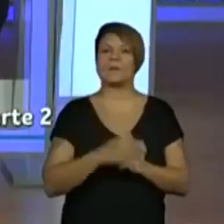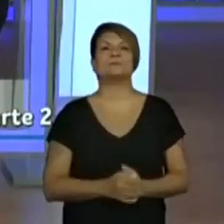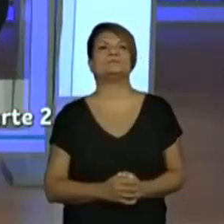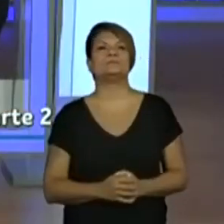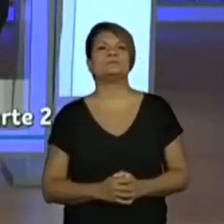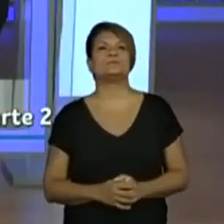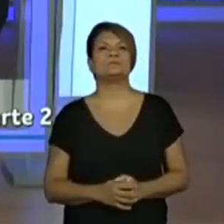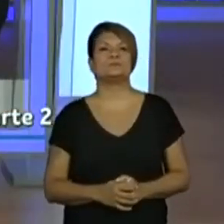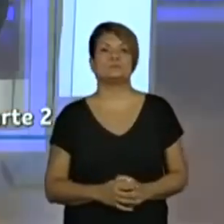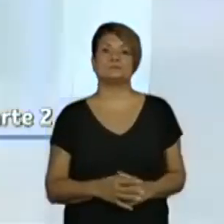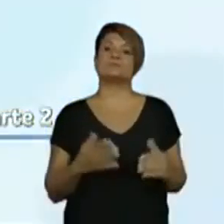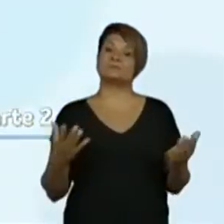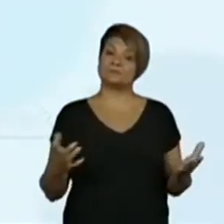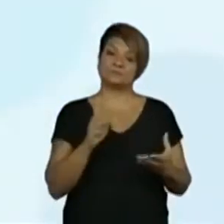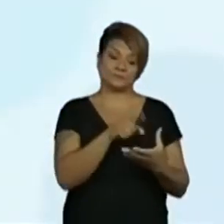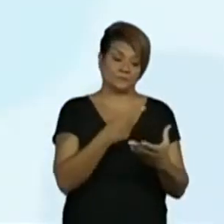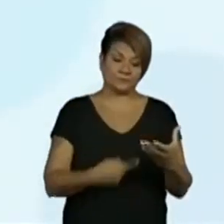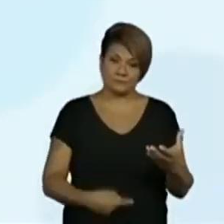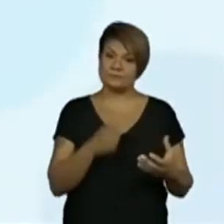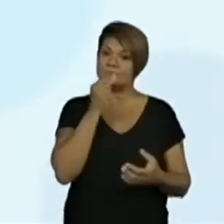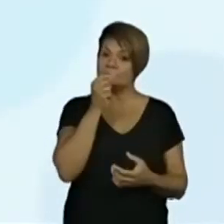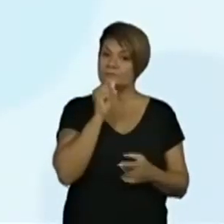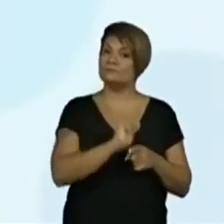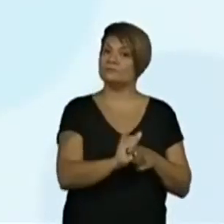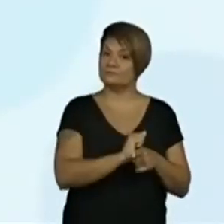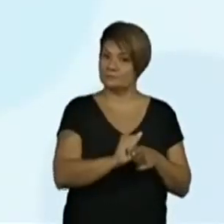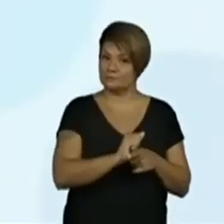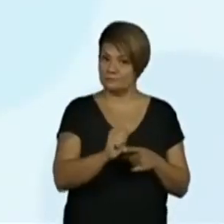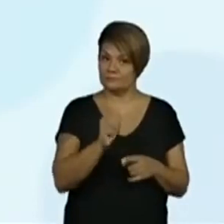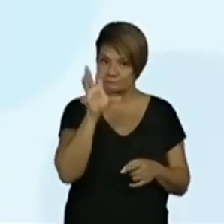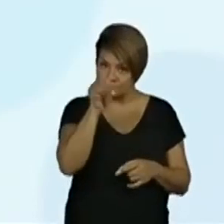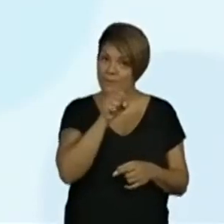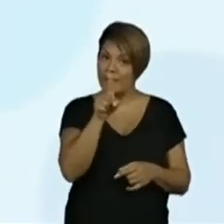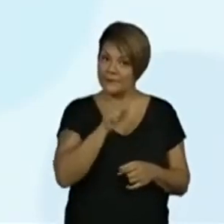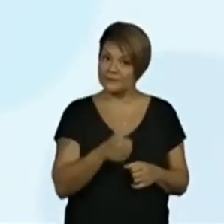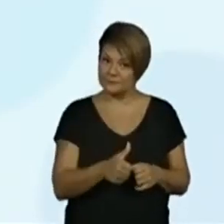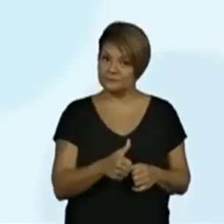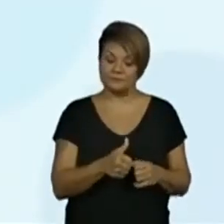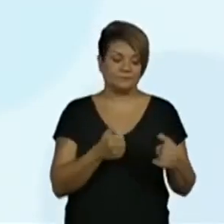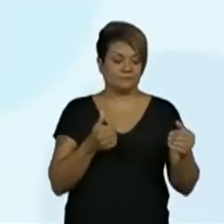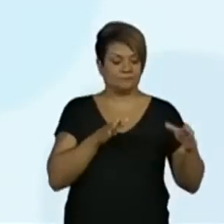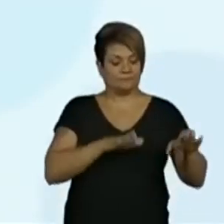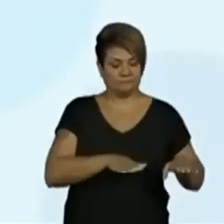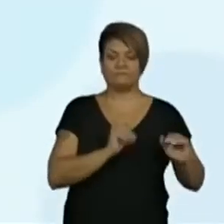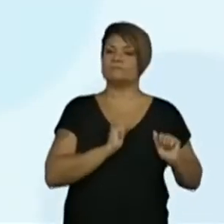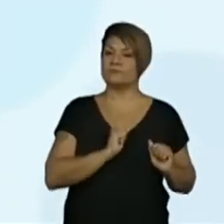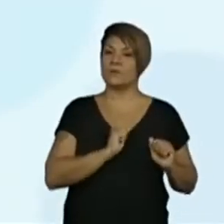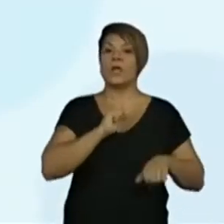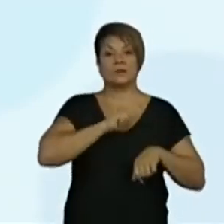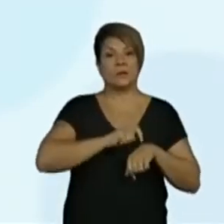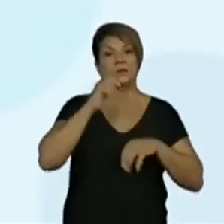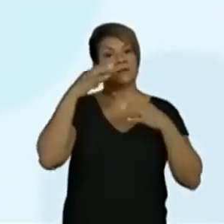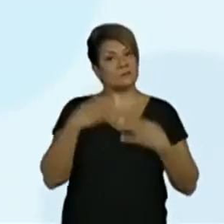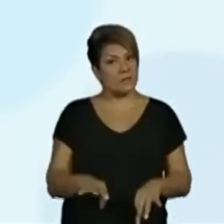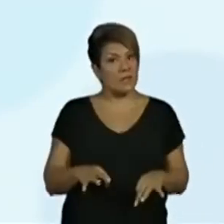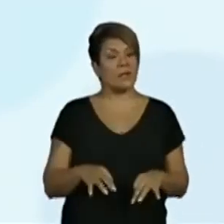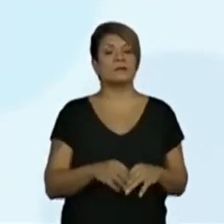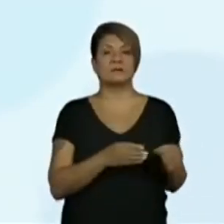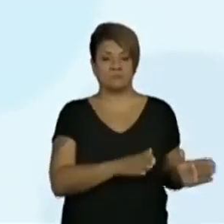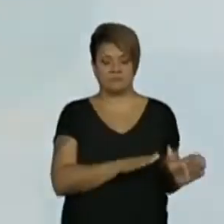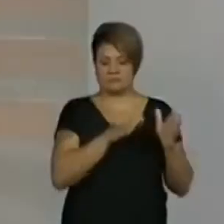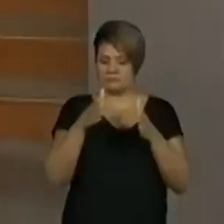Deixa o caderno, o lápis e a borracha do ladinho aí. Na hora certa, põe na